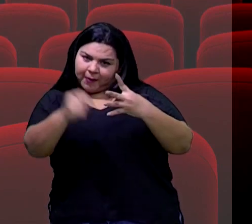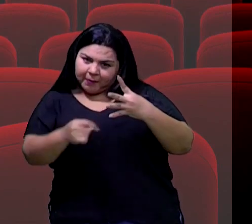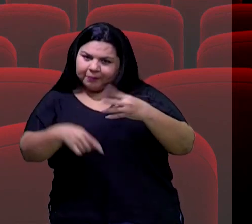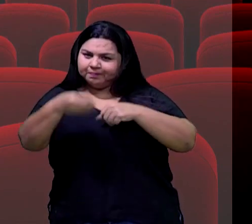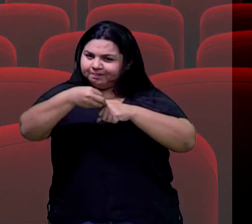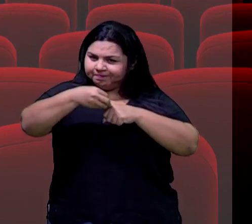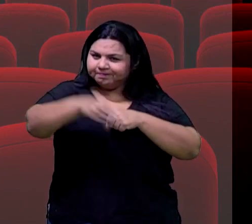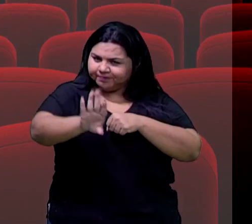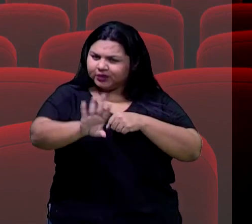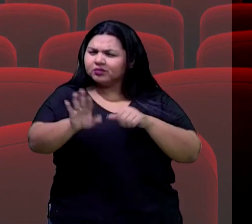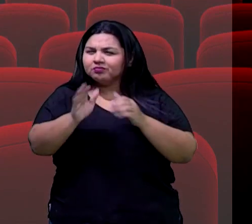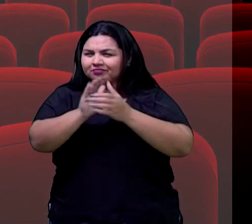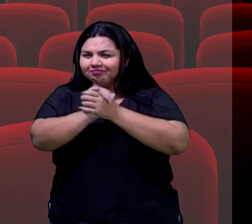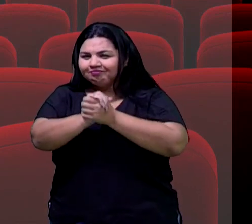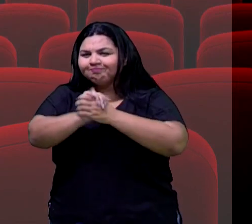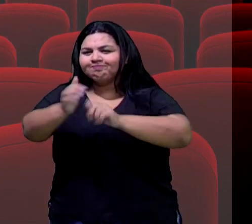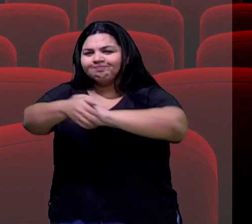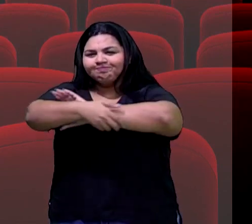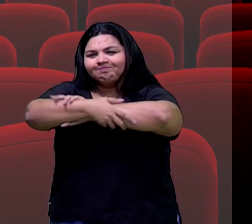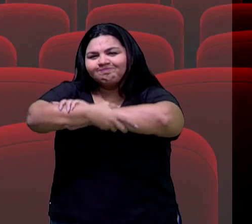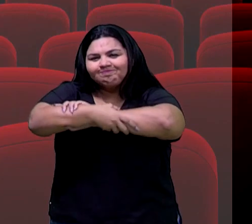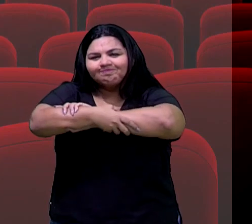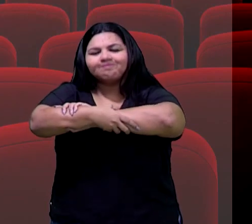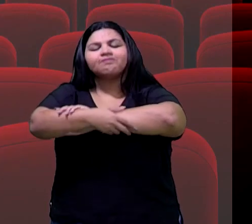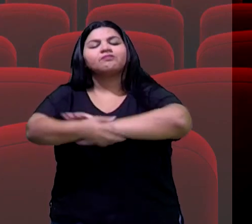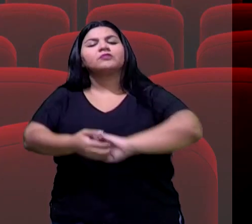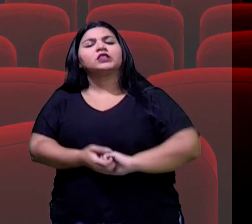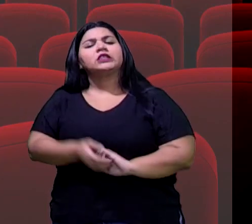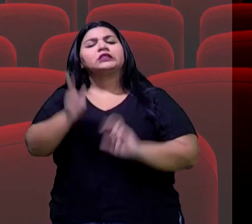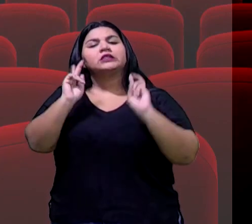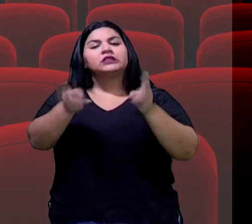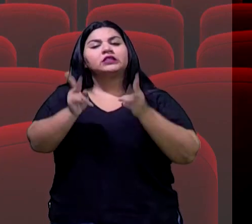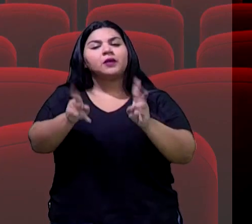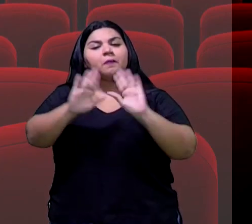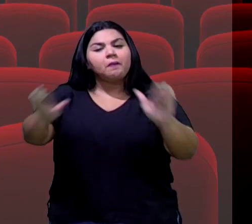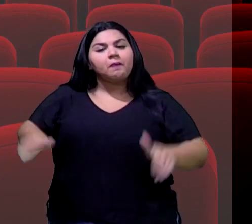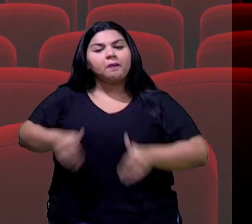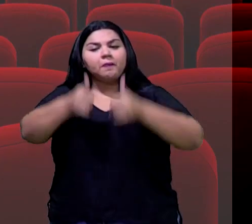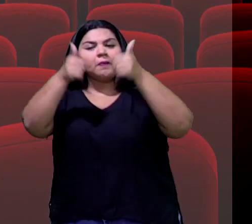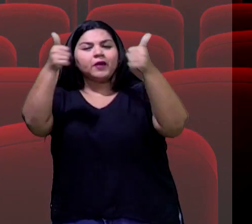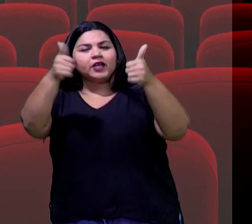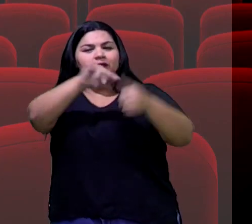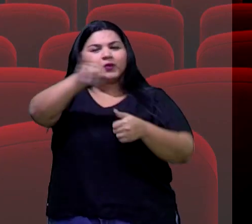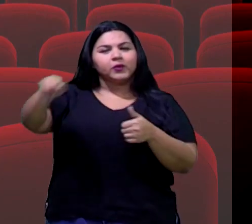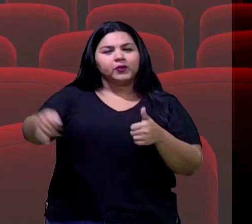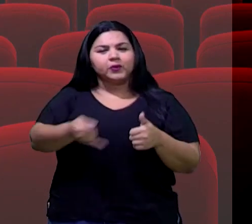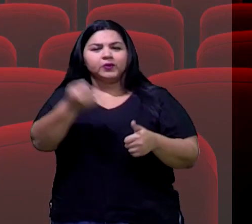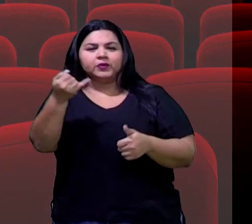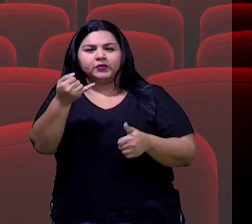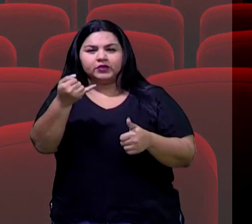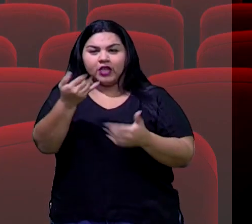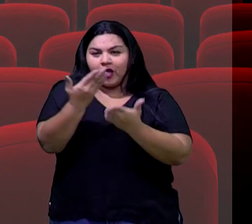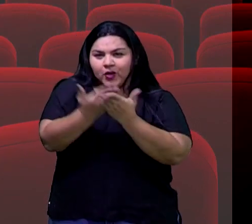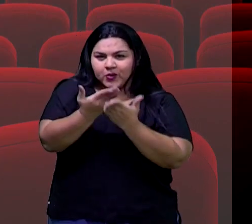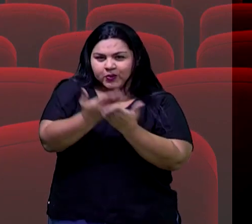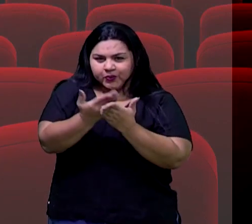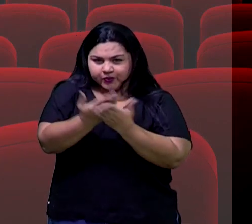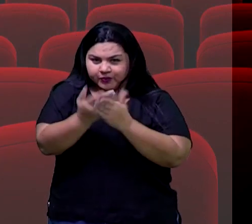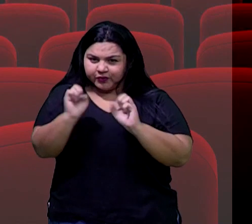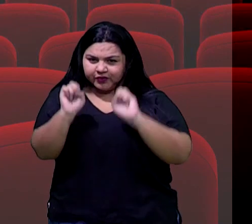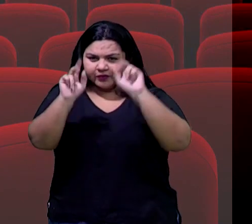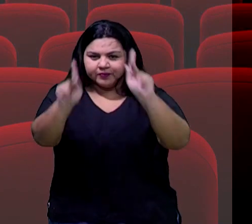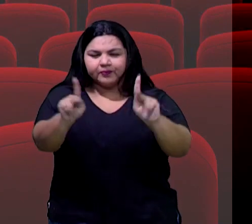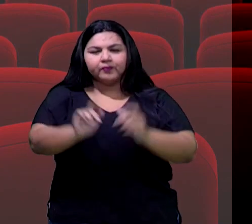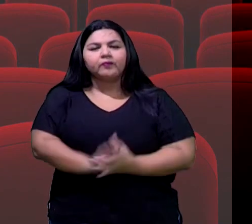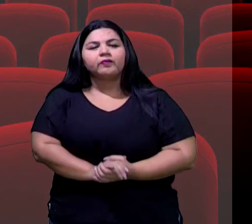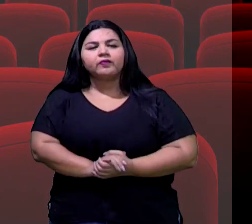posso contar com todos vocês, não é? Pra gente ter aí sempre a melhor, o melhor aproveitamento das nossas aulas, tá